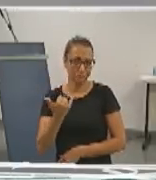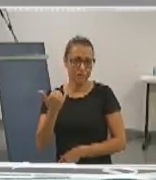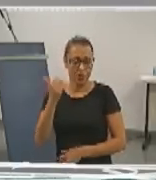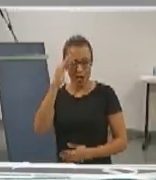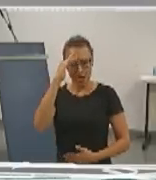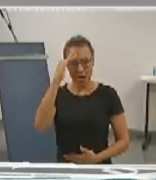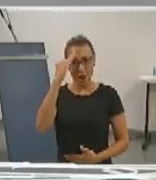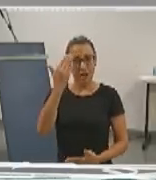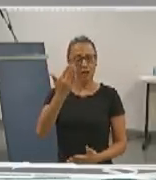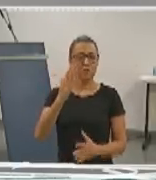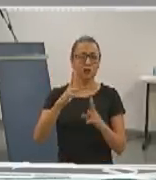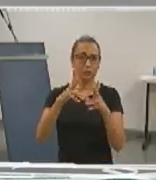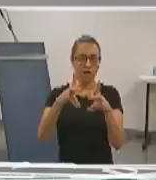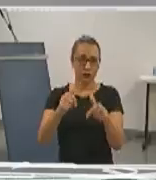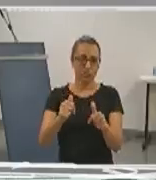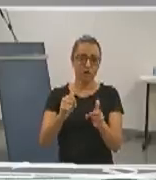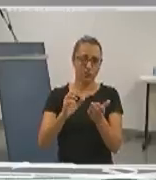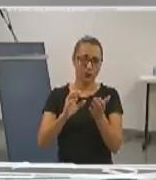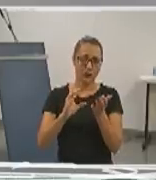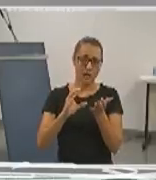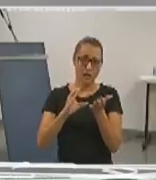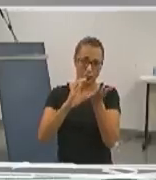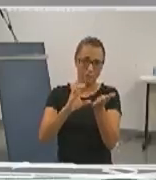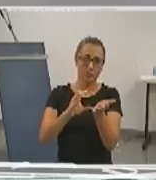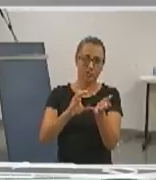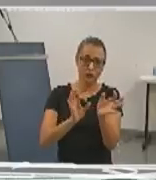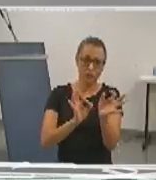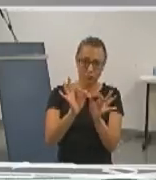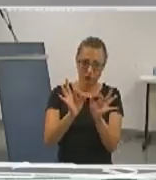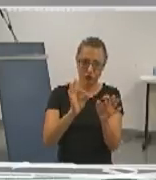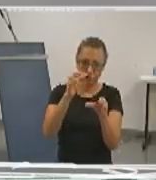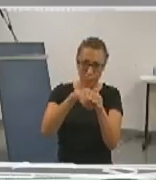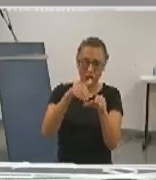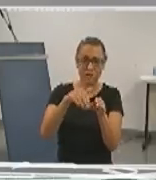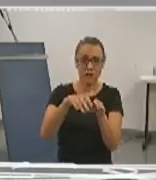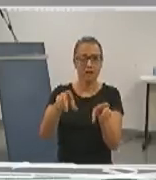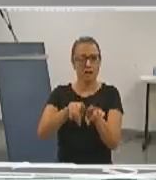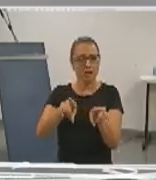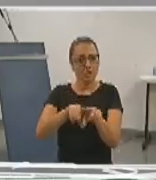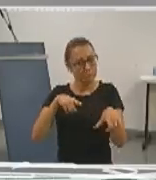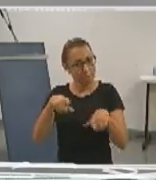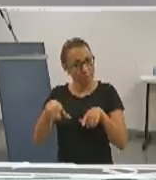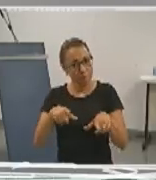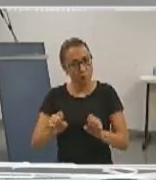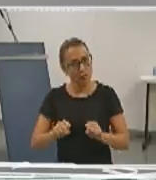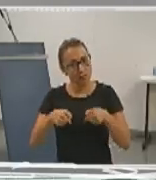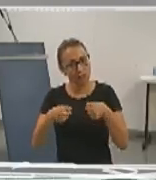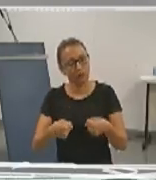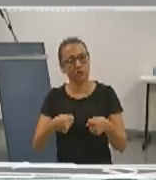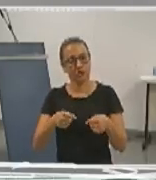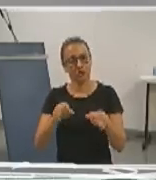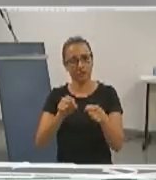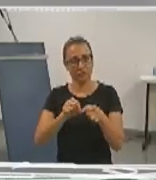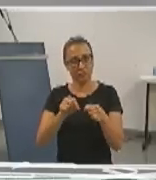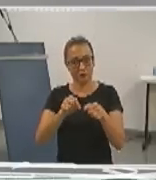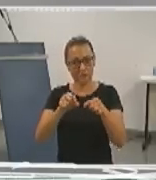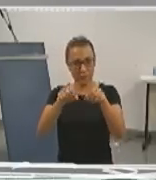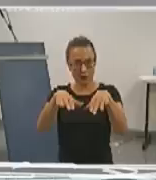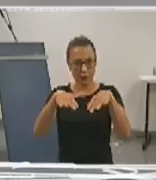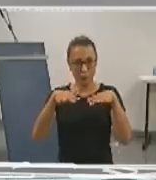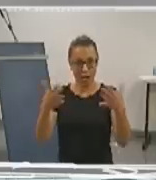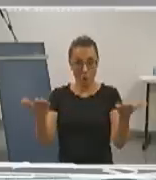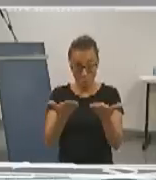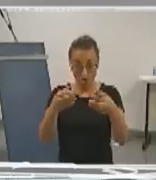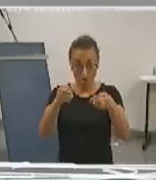agradeço a toda a comissão eleitoral pelo trabalho e esforço que teve para a realização desse debate, pelo